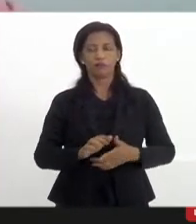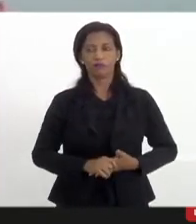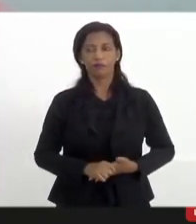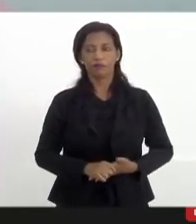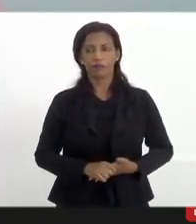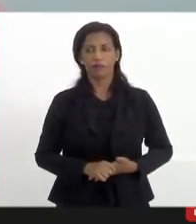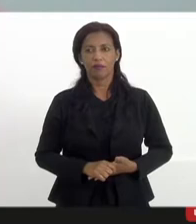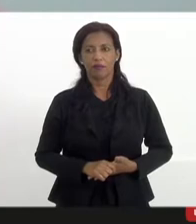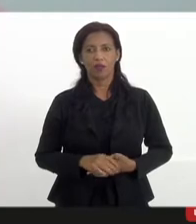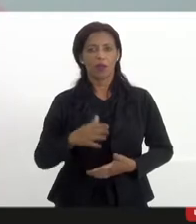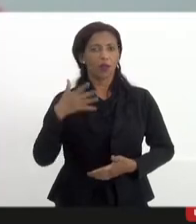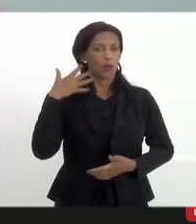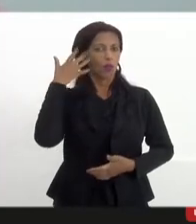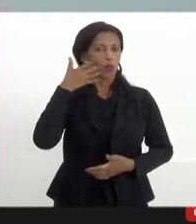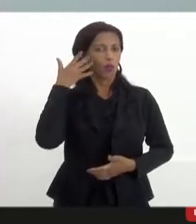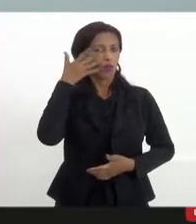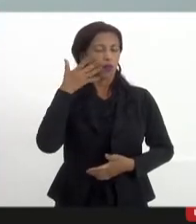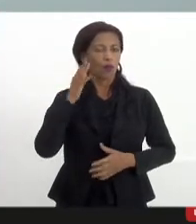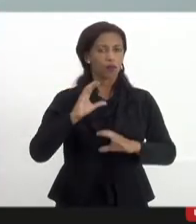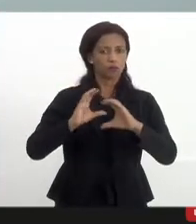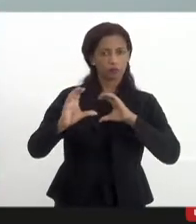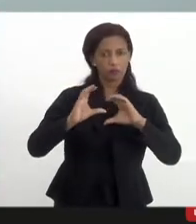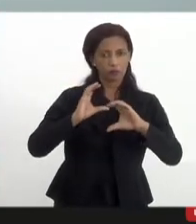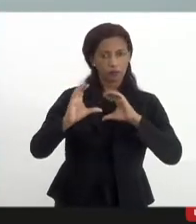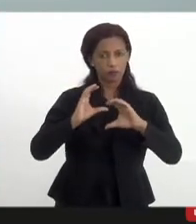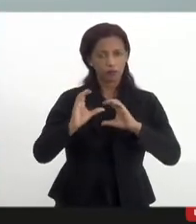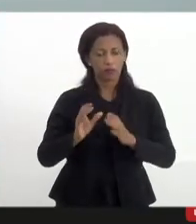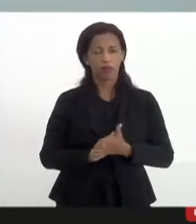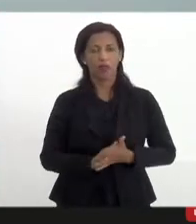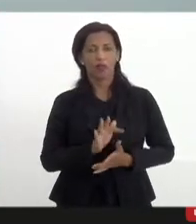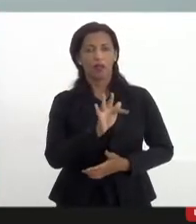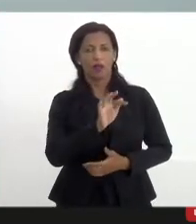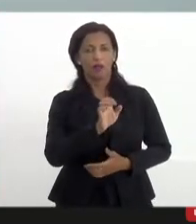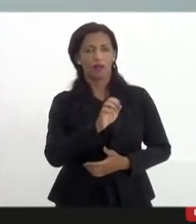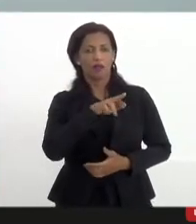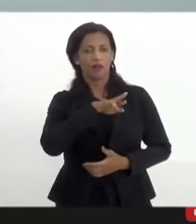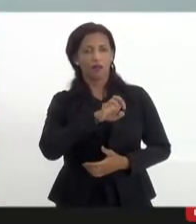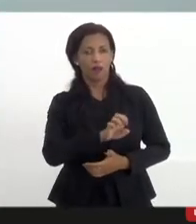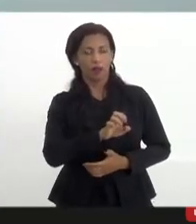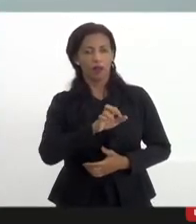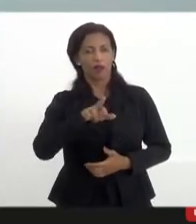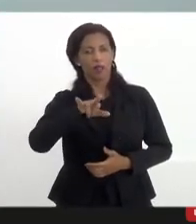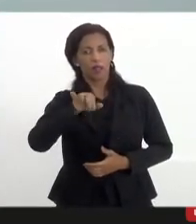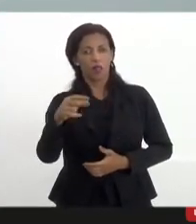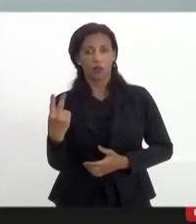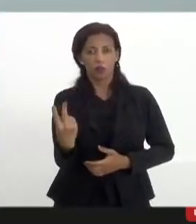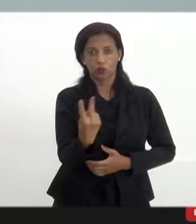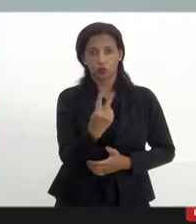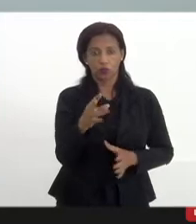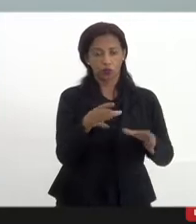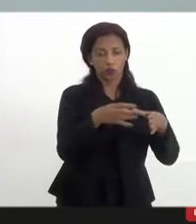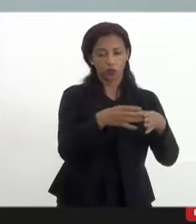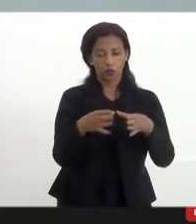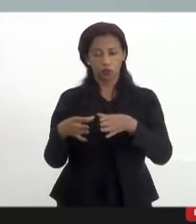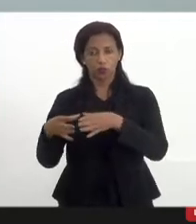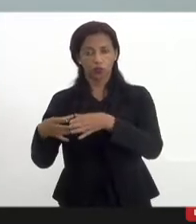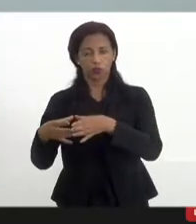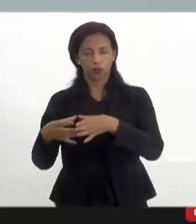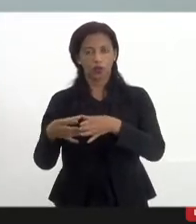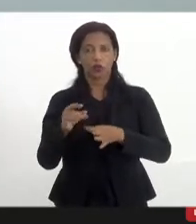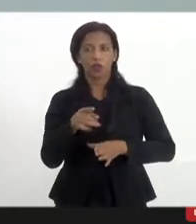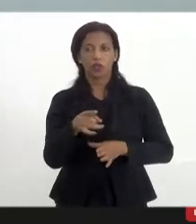Fórum Nacional pela Democratização da Comunicação e a Fale Rio, que são duas entidades que de certa maneira